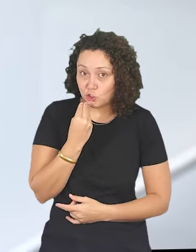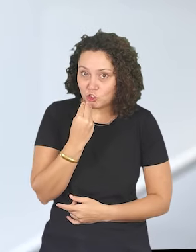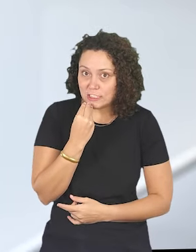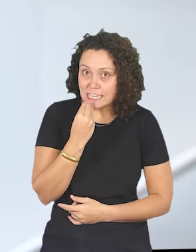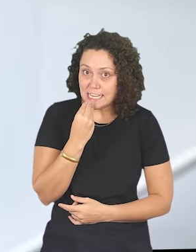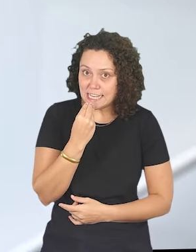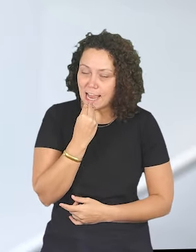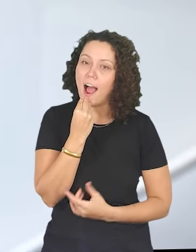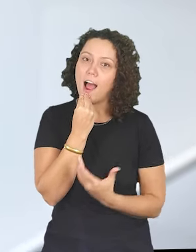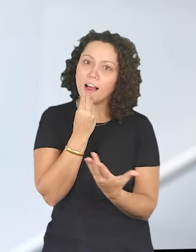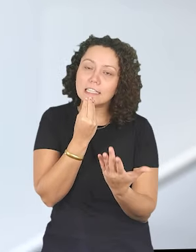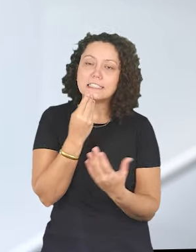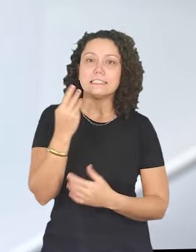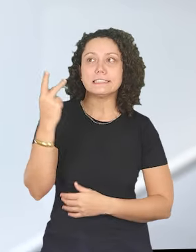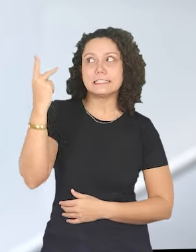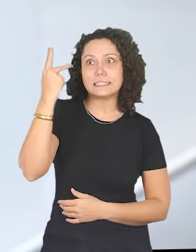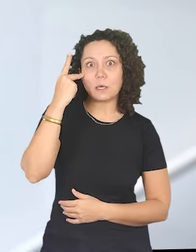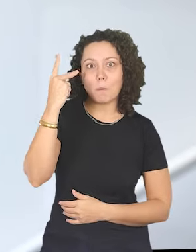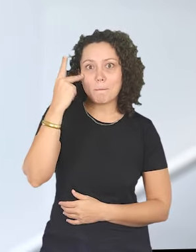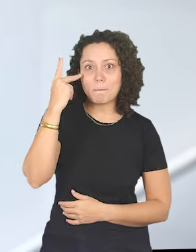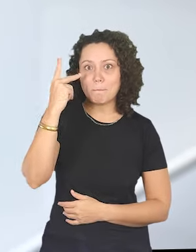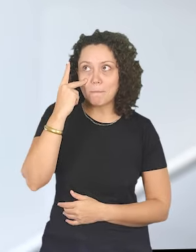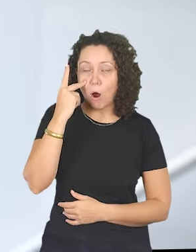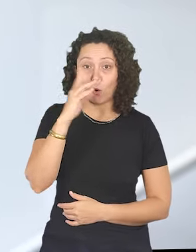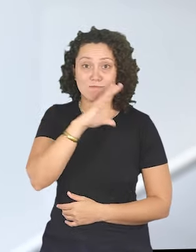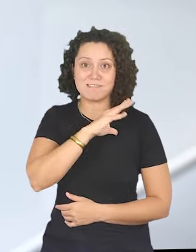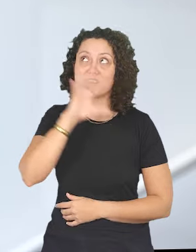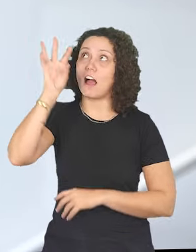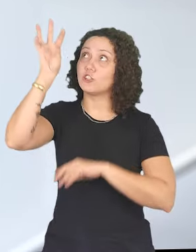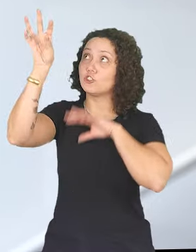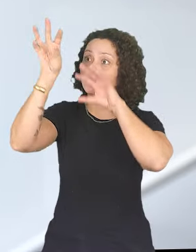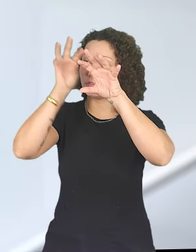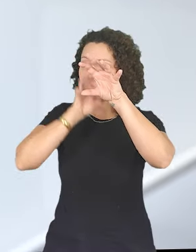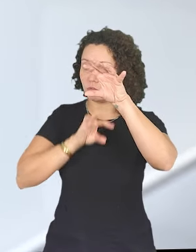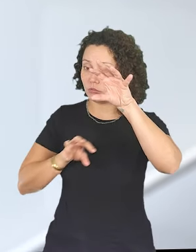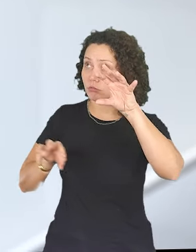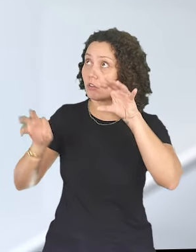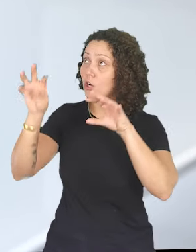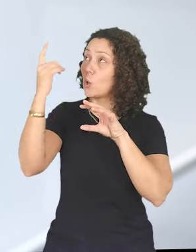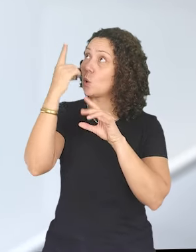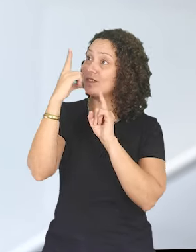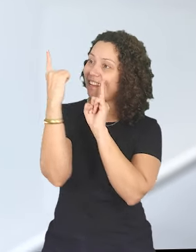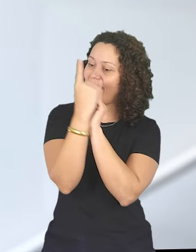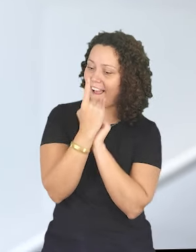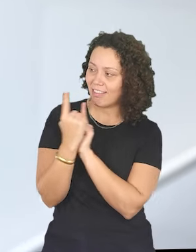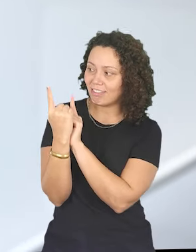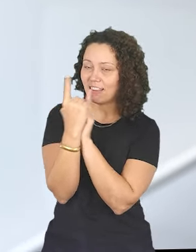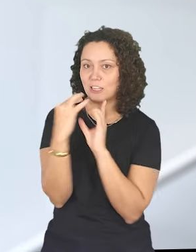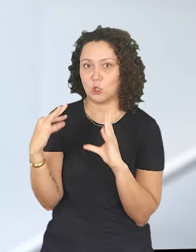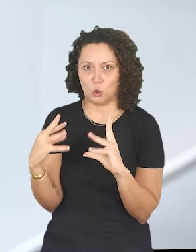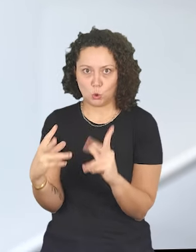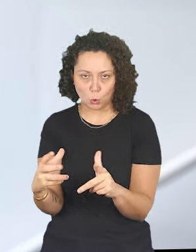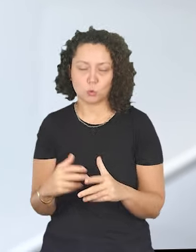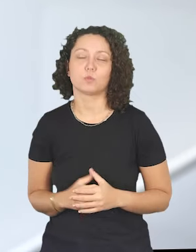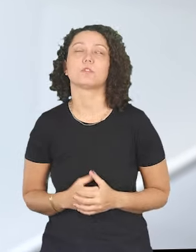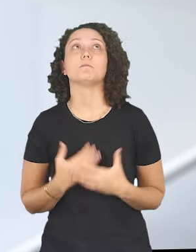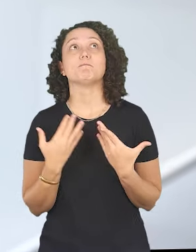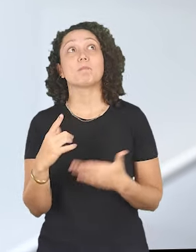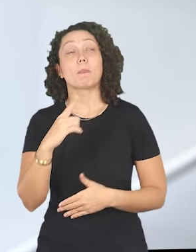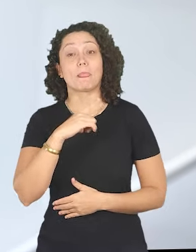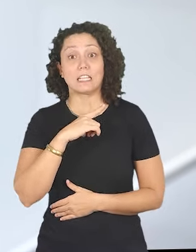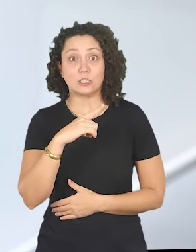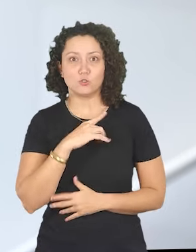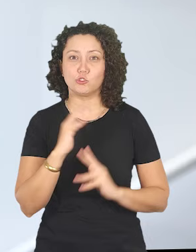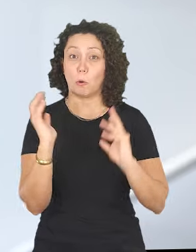atender todos os municípios. É claro que, não sei se a gente chegou a atender todos os municípios, mas grande parte deles, sim. Então tinha uma equipe muito